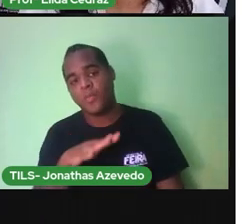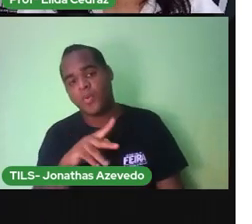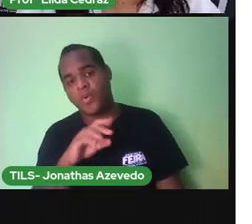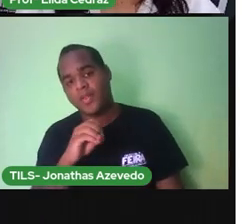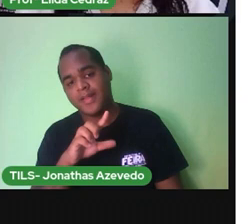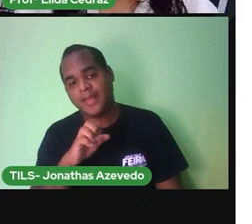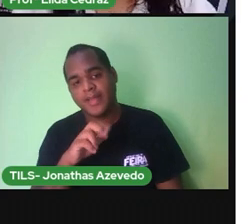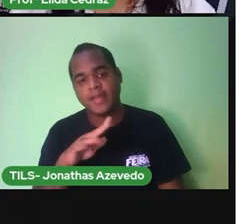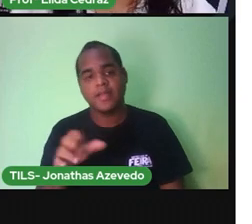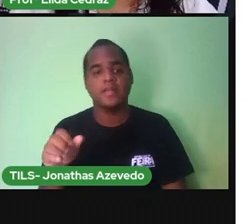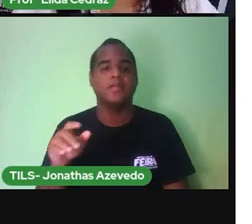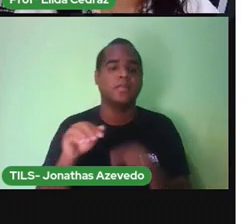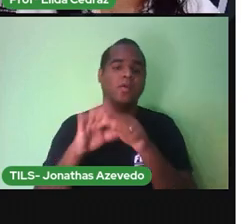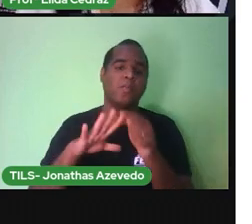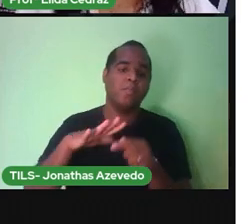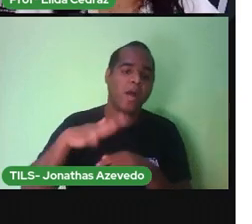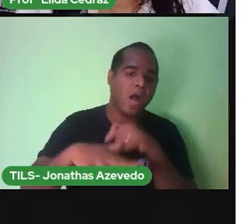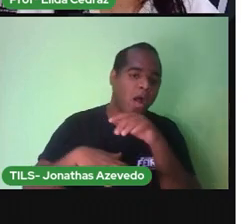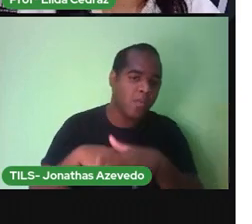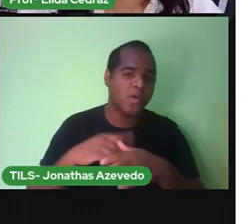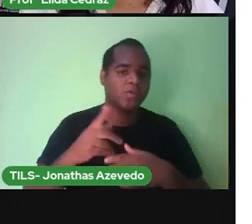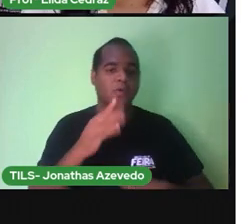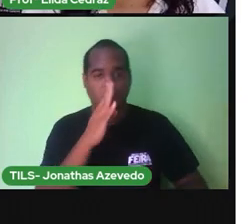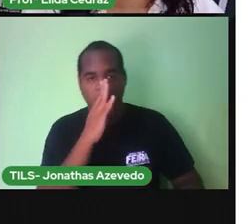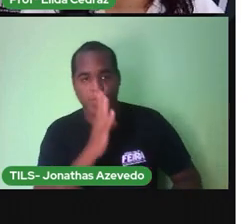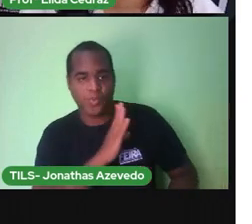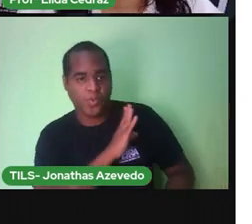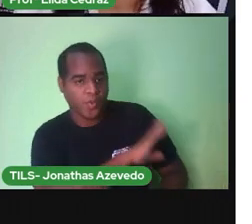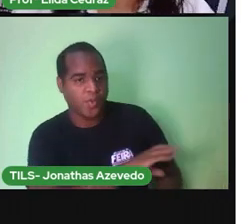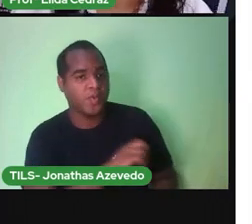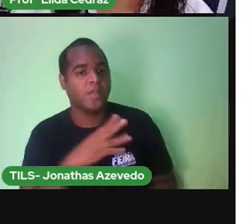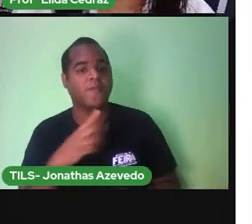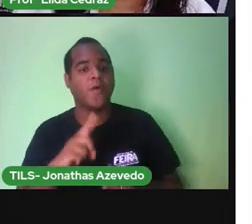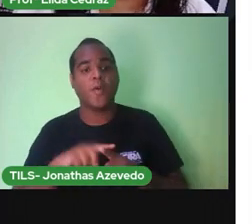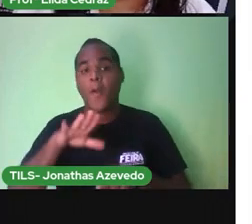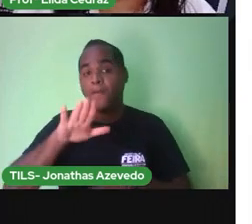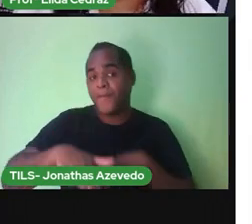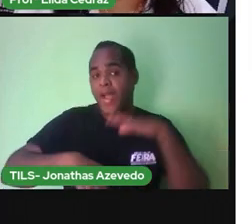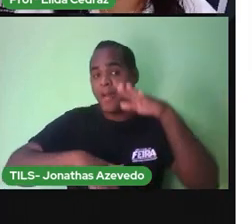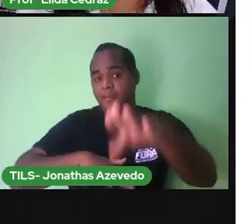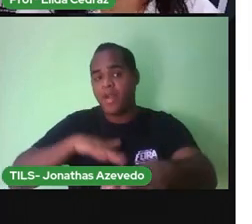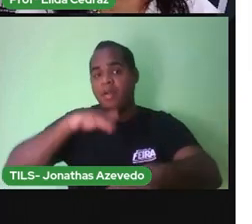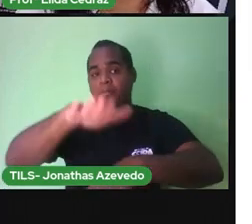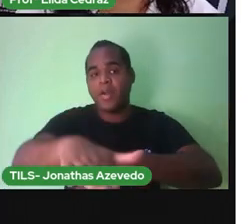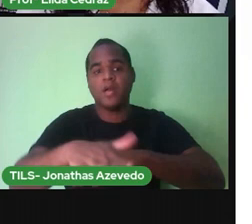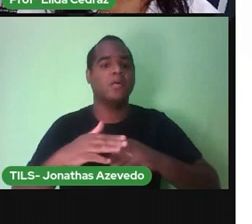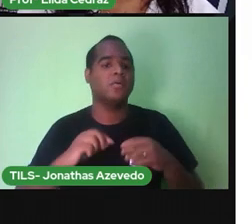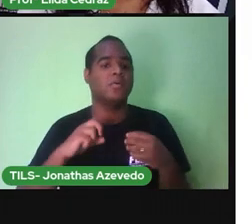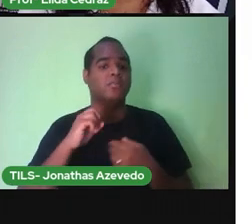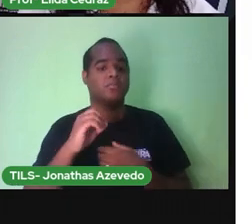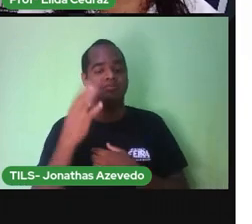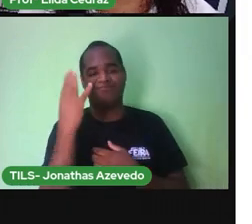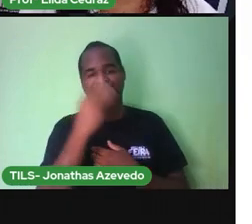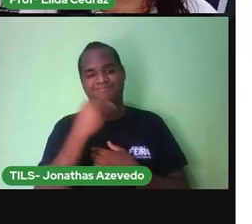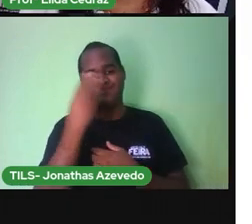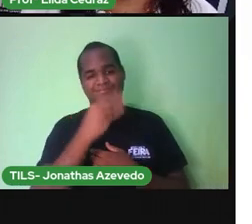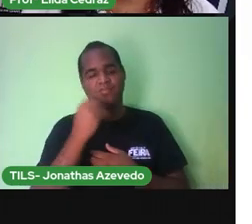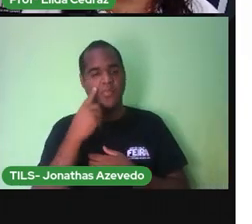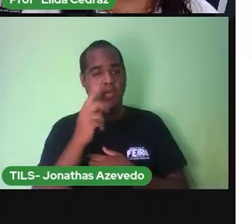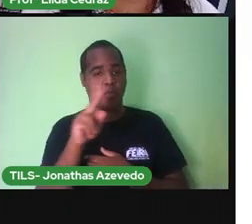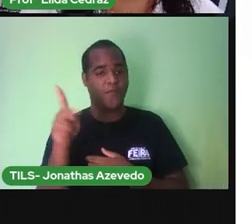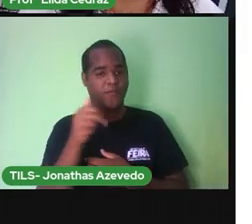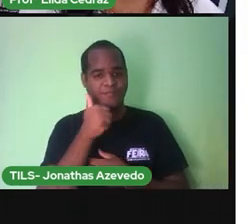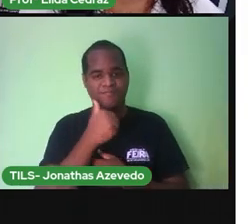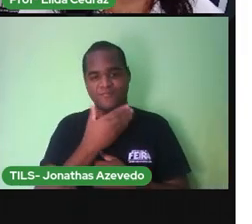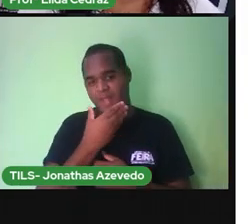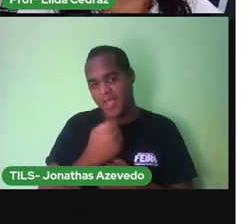palmo Se foi uma braça Se foi o passo Tudo muito bonitinho Para a professora Ou professor na